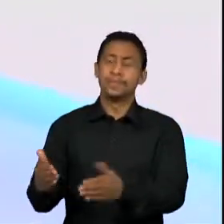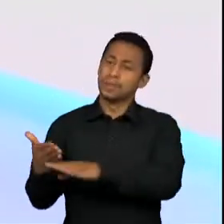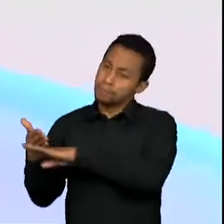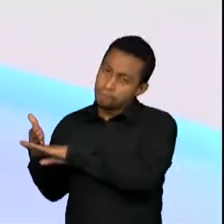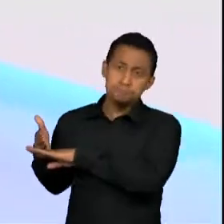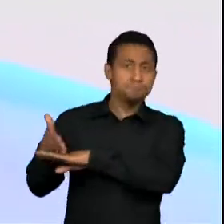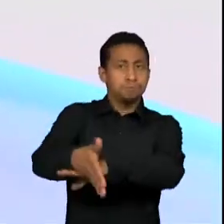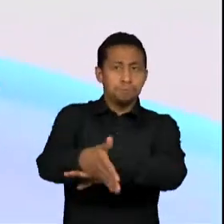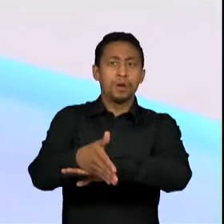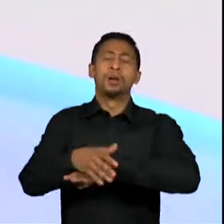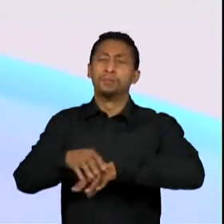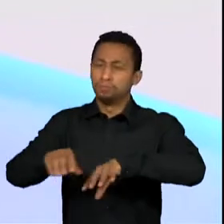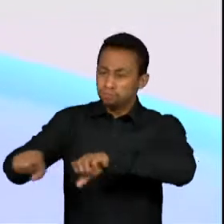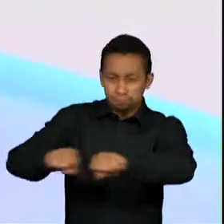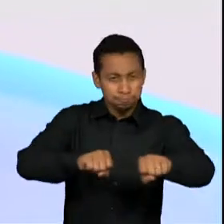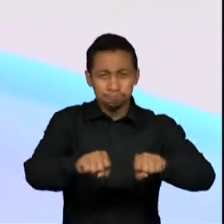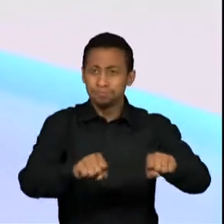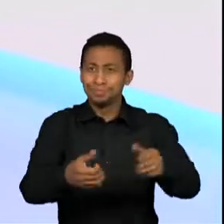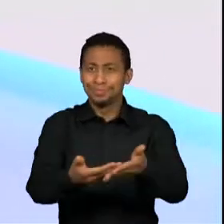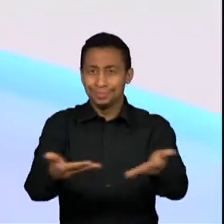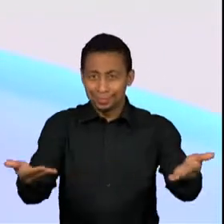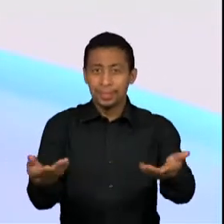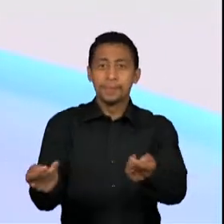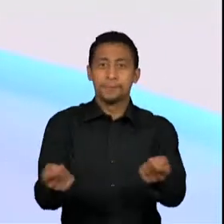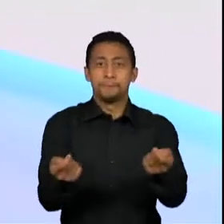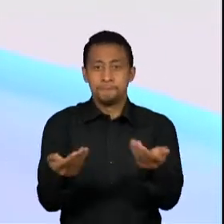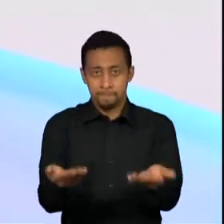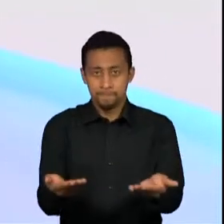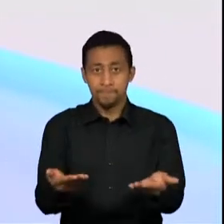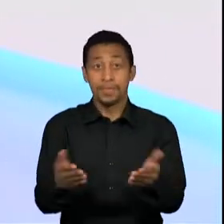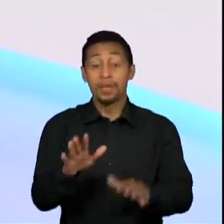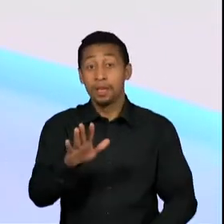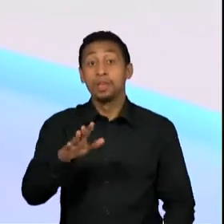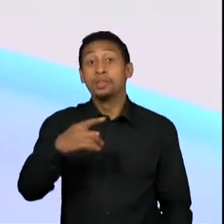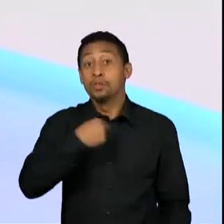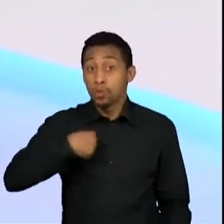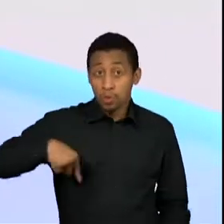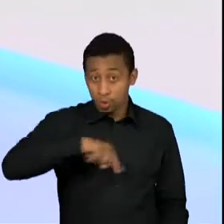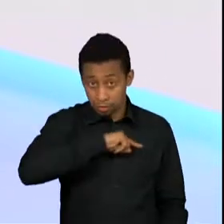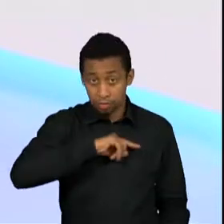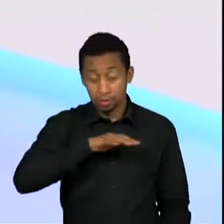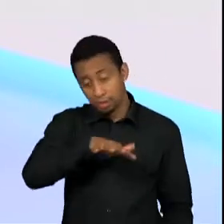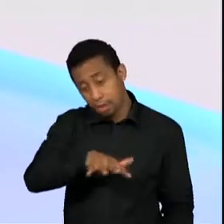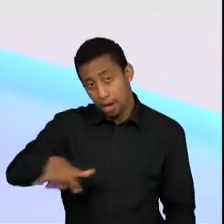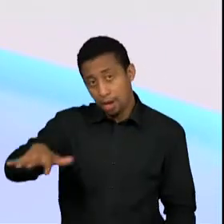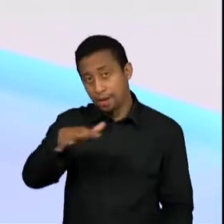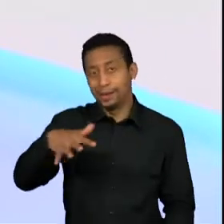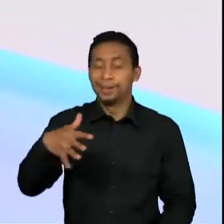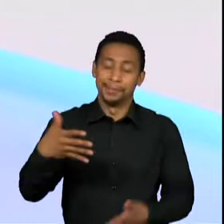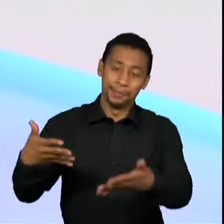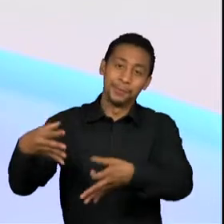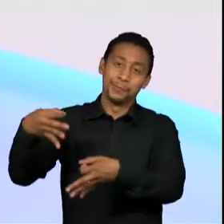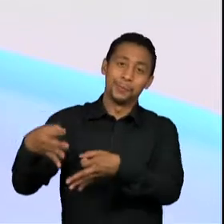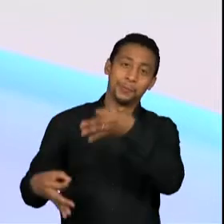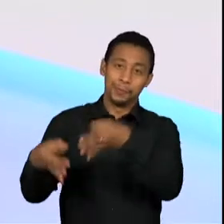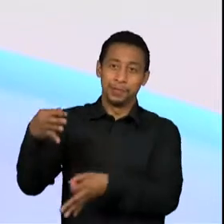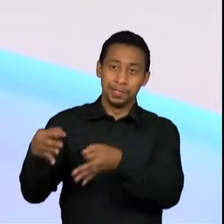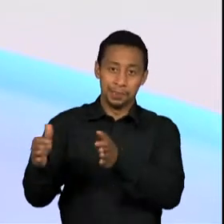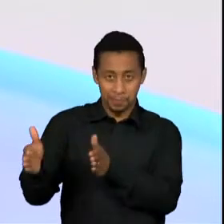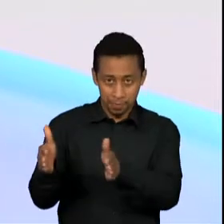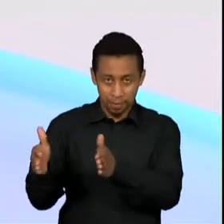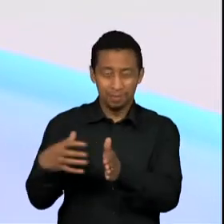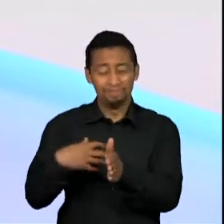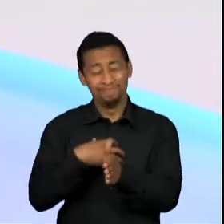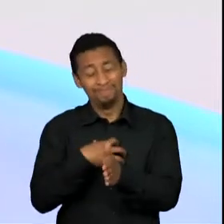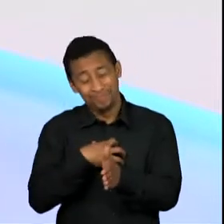chamado e aquilo gerou uma contenção. Eu acho que nós mesmos do Poder Judiciário, naquela situação, nos